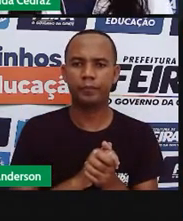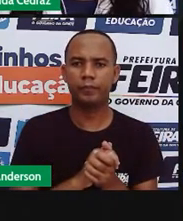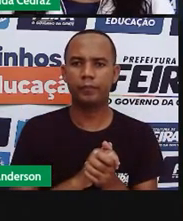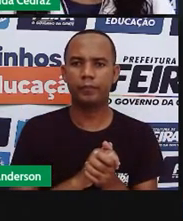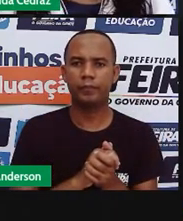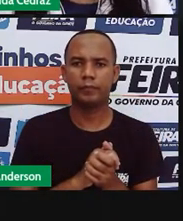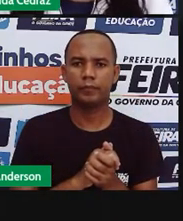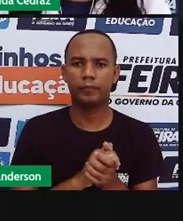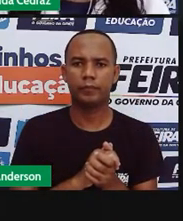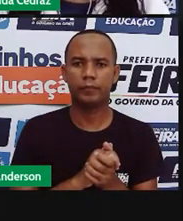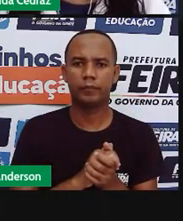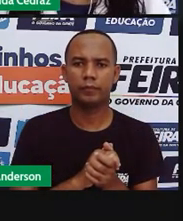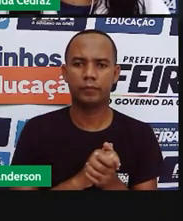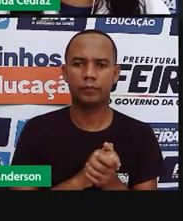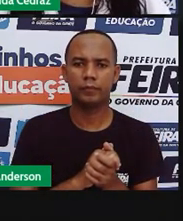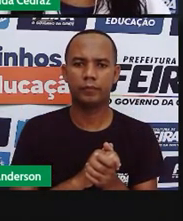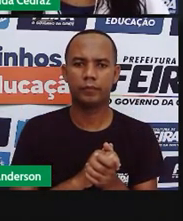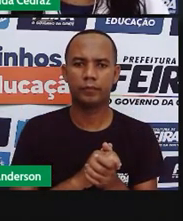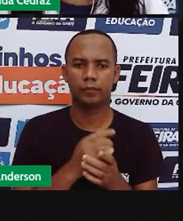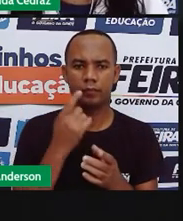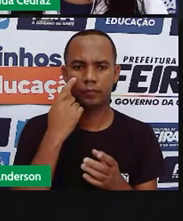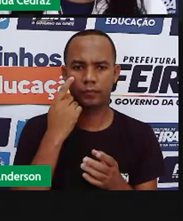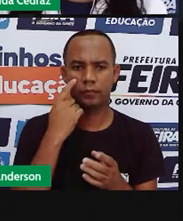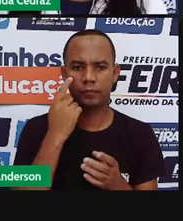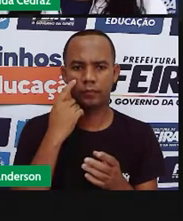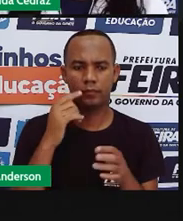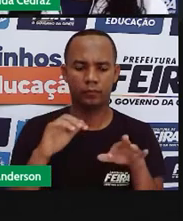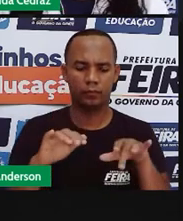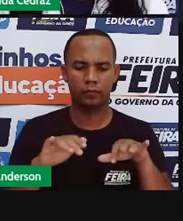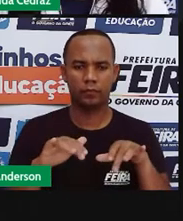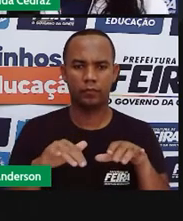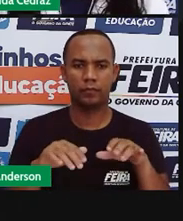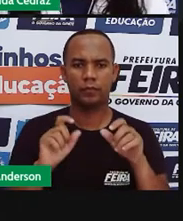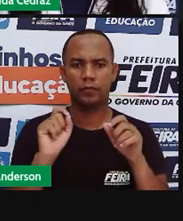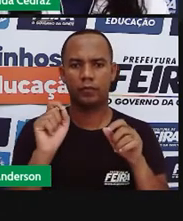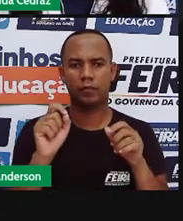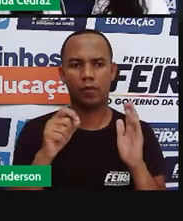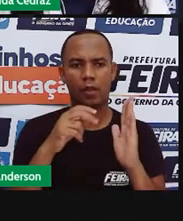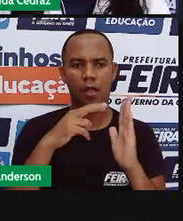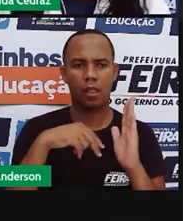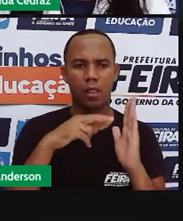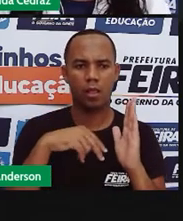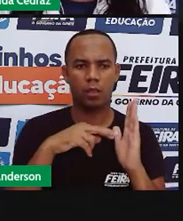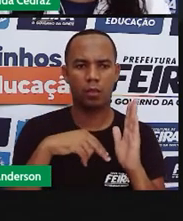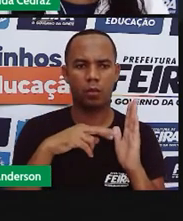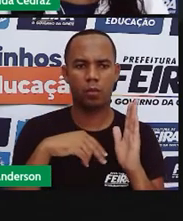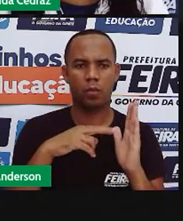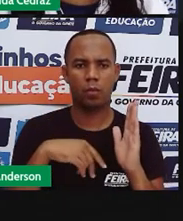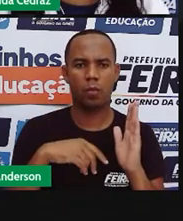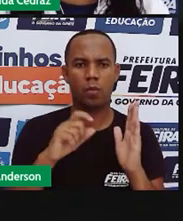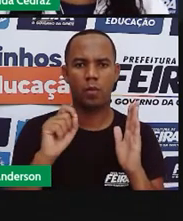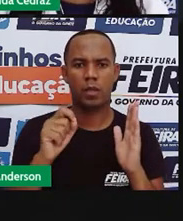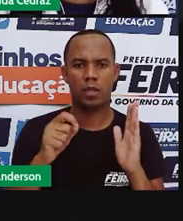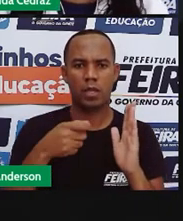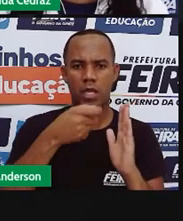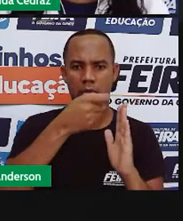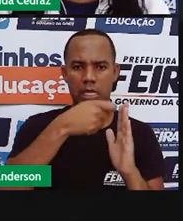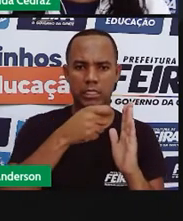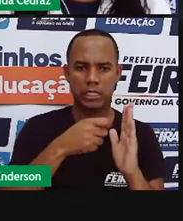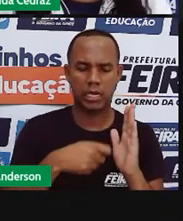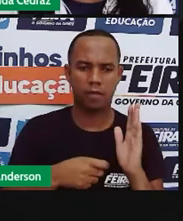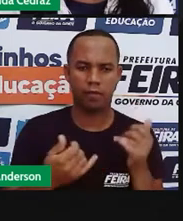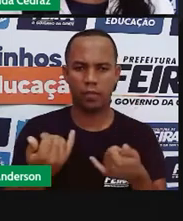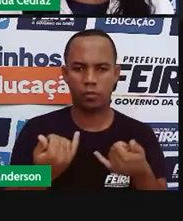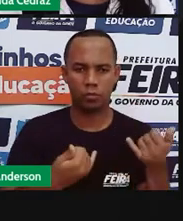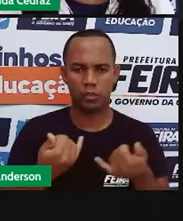a notícia na web permite ao leitor uma interação com aqueles que escrevem a notícia